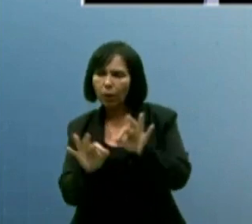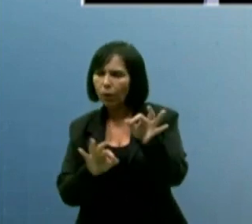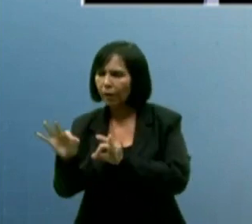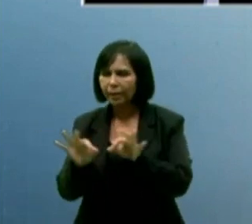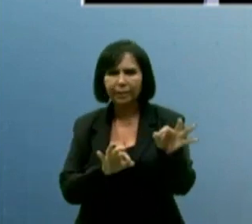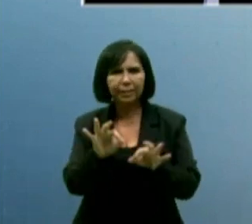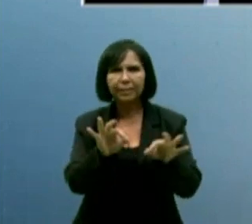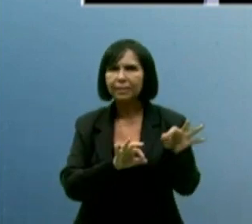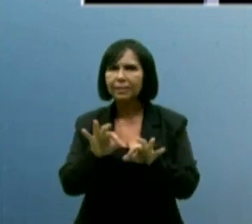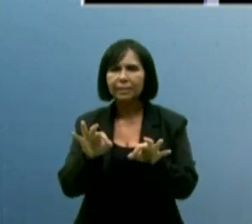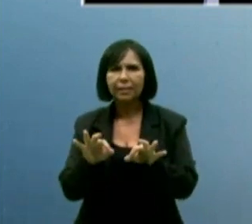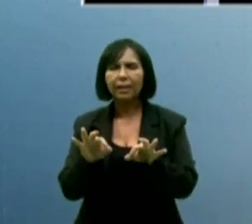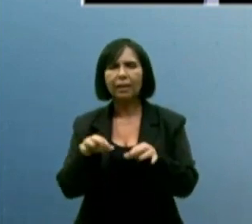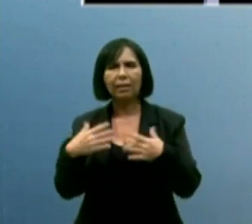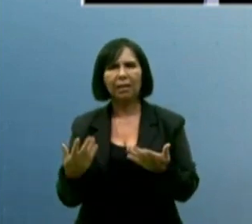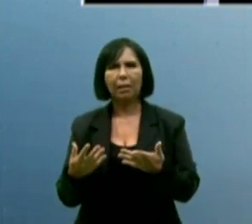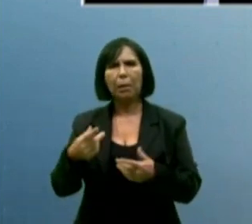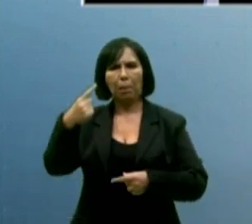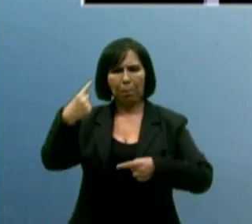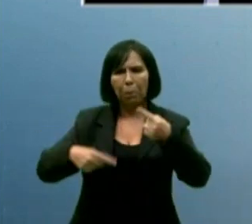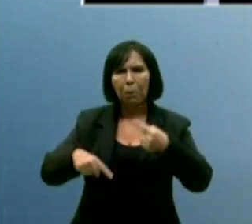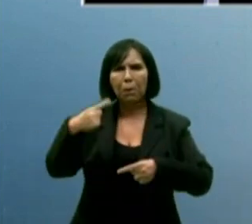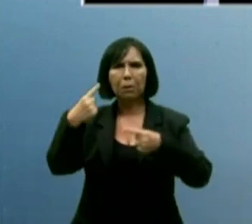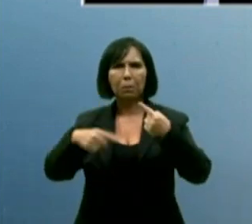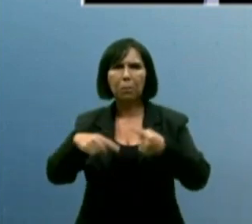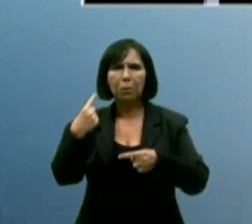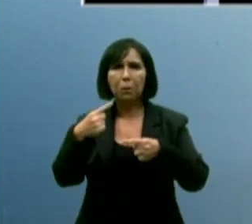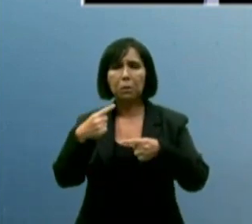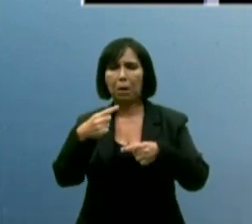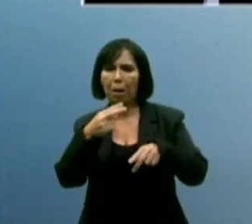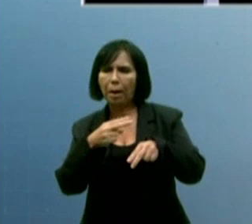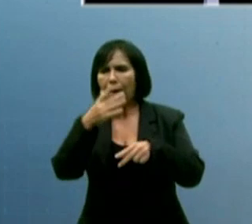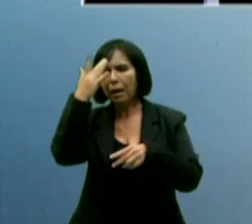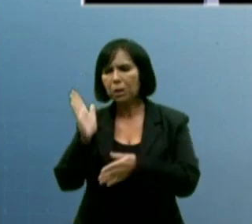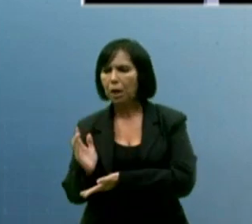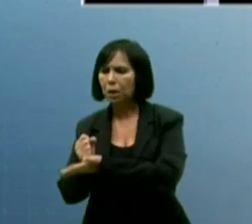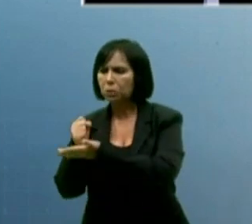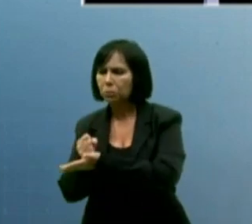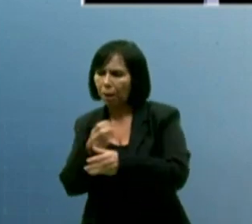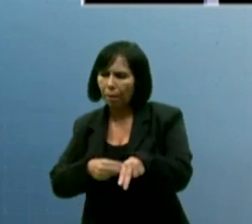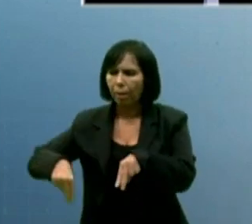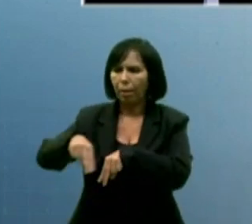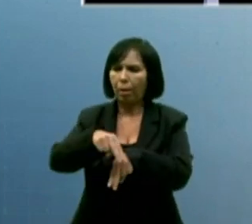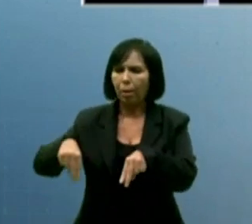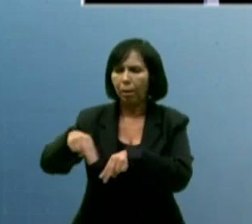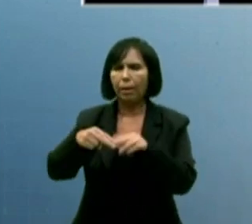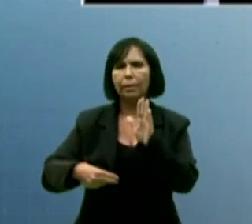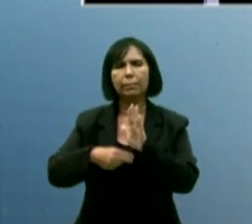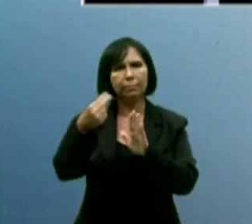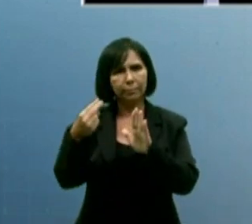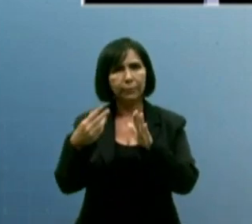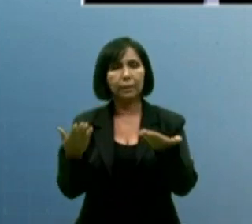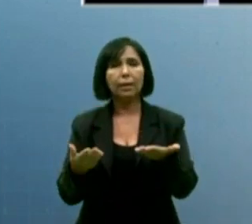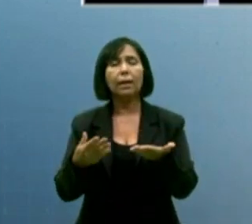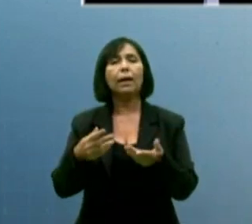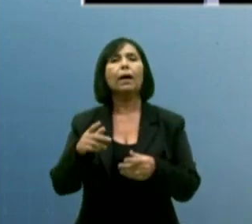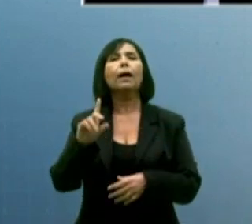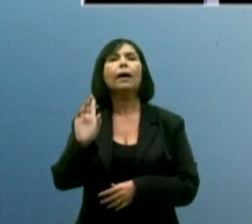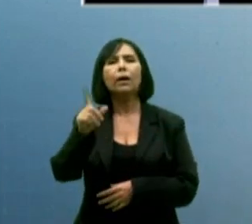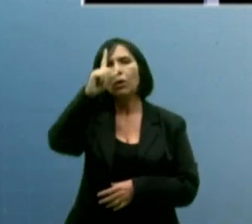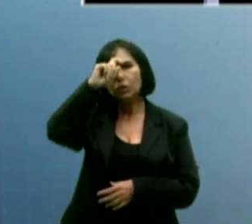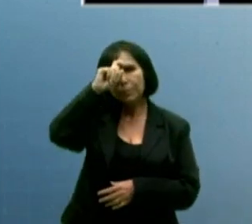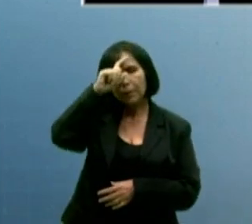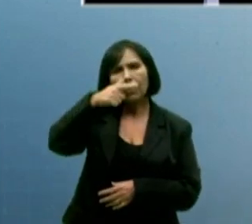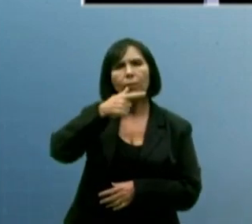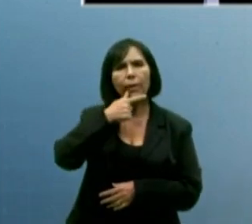para acabar com essa história de político, ficar furando a fila de quem merece o atendimento. No hospital de Guarabira, falta lençol. No hospital de